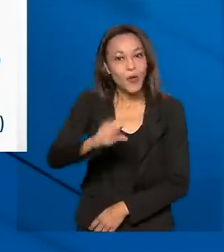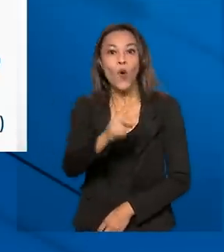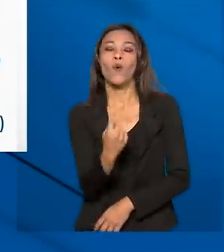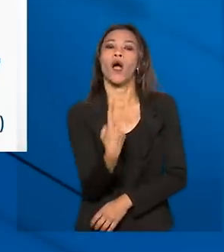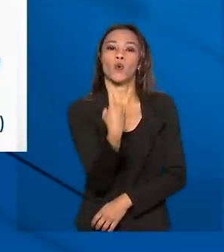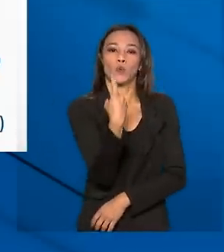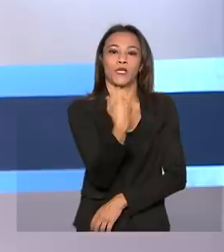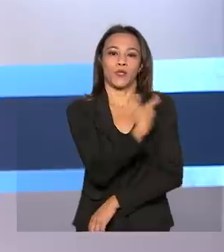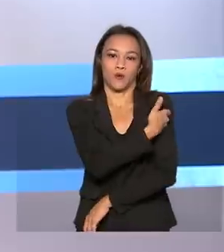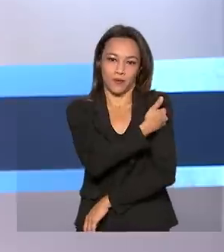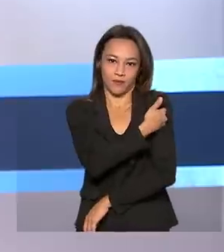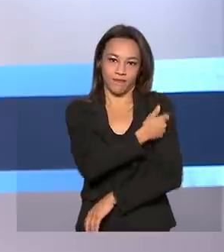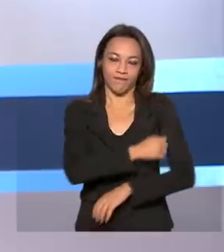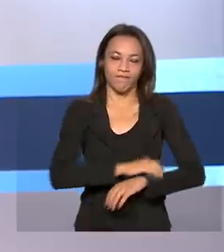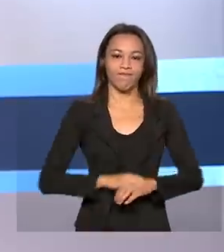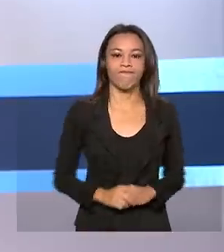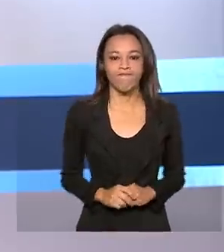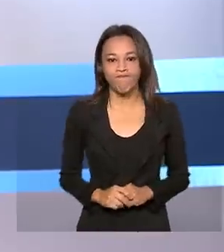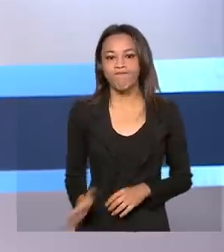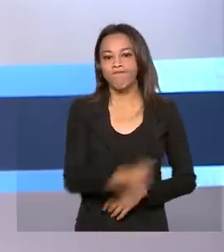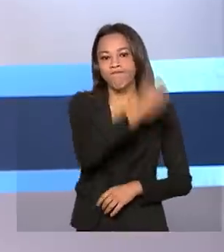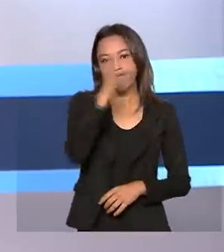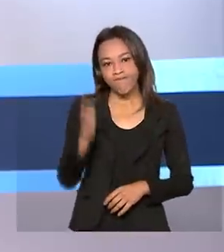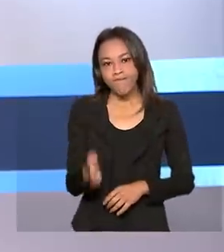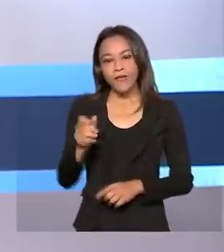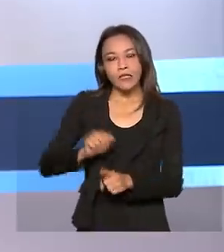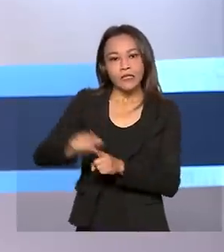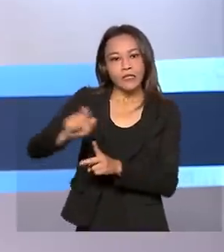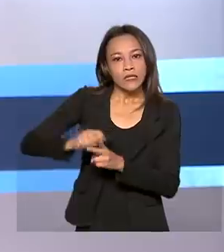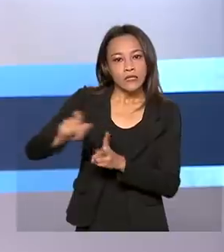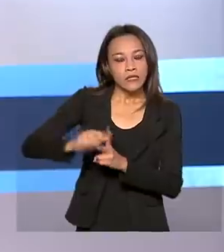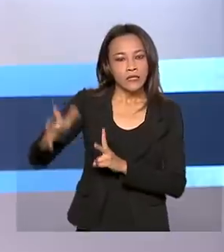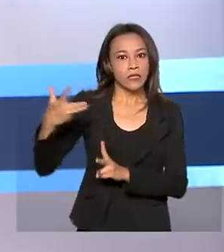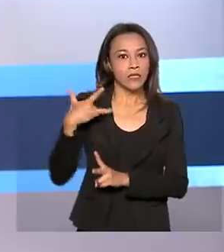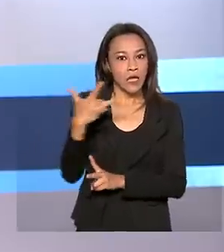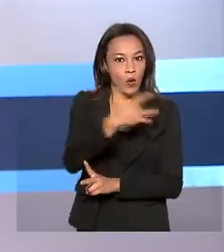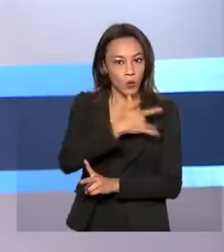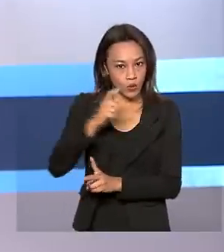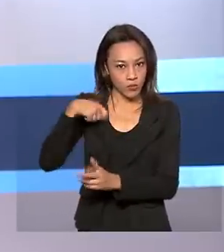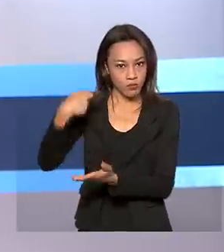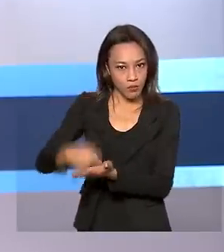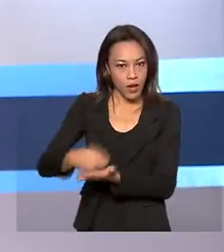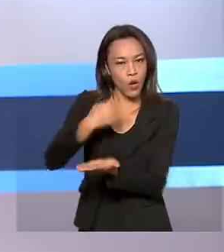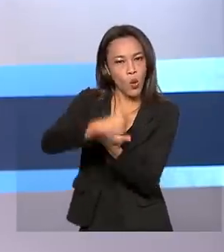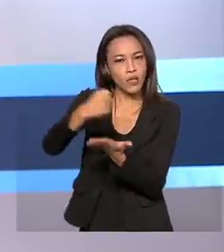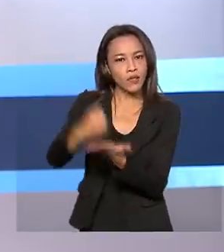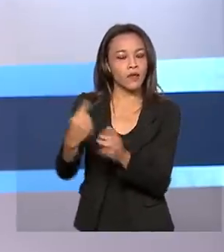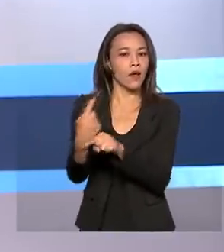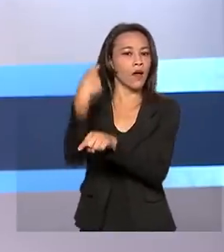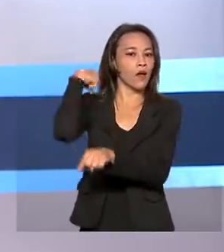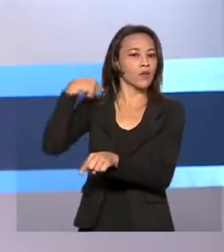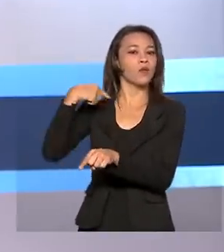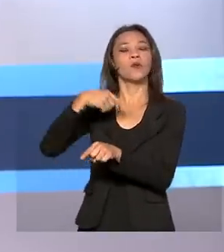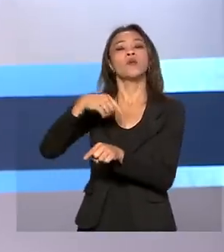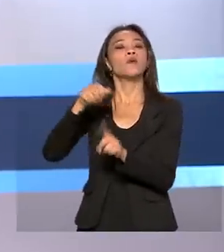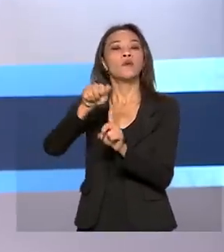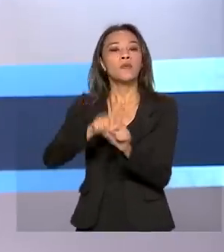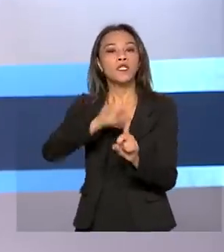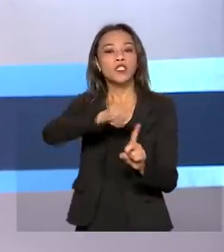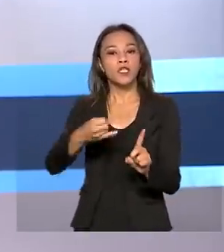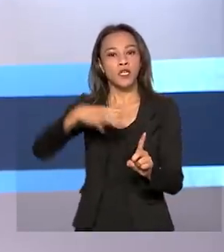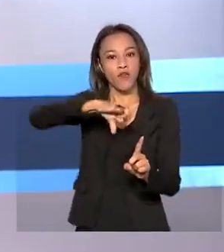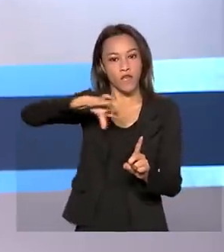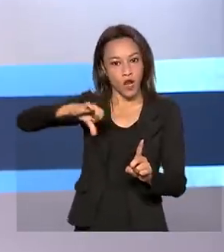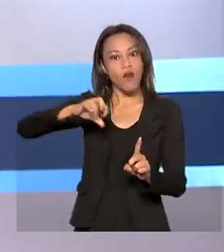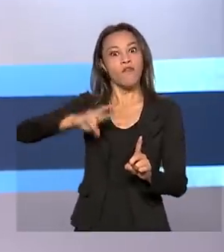dose única. As mensalidades dos planos de saúde contratados a partir de janeiro de 1999 vão